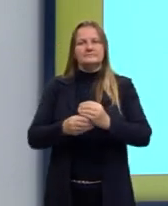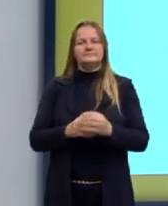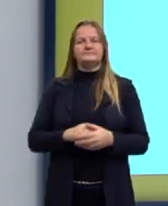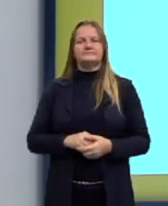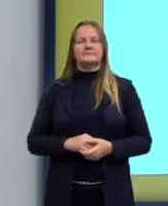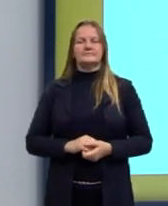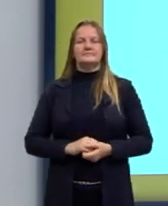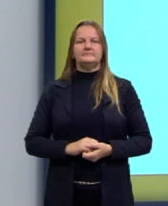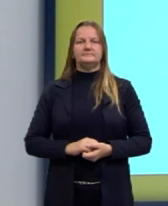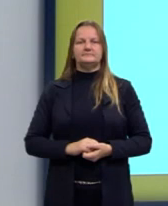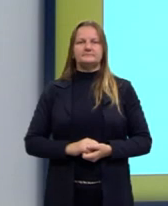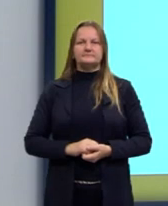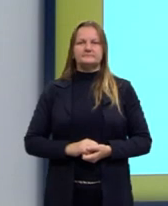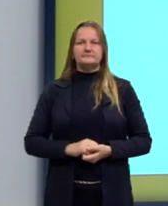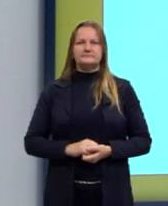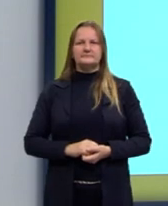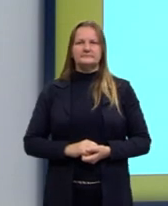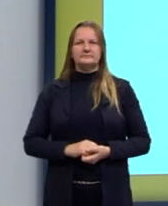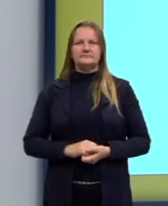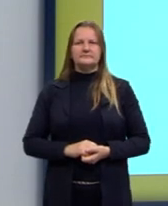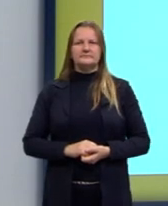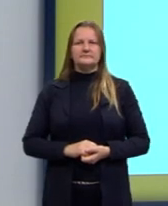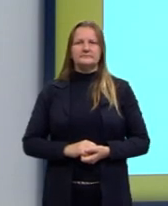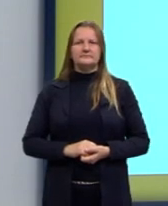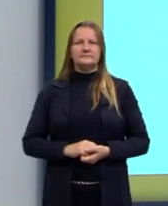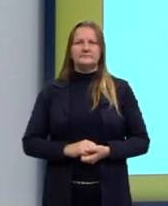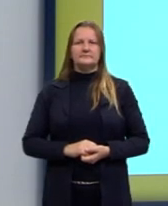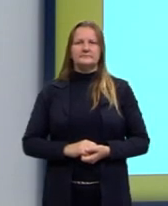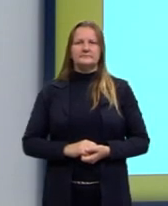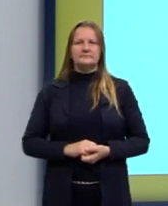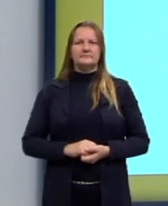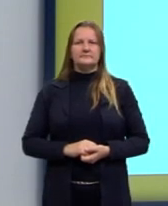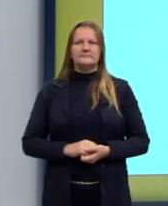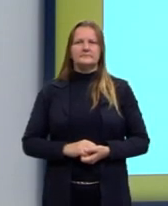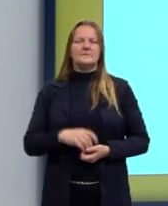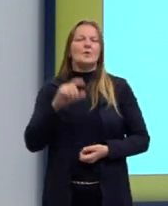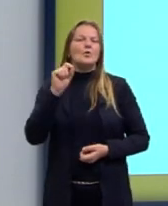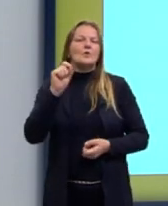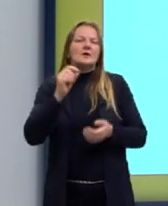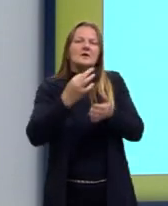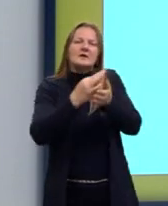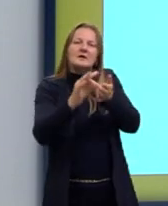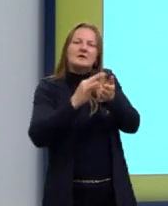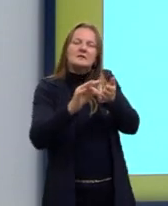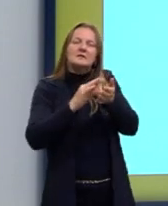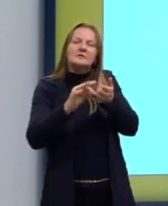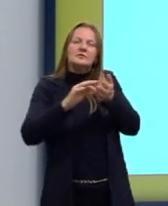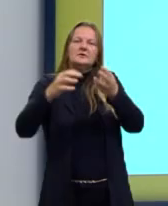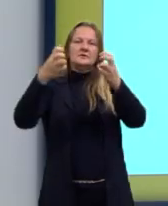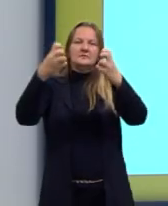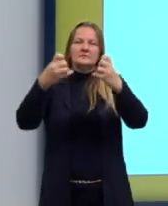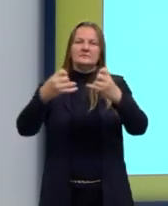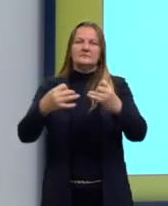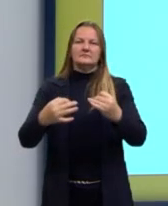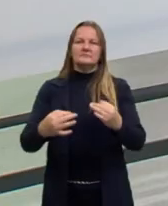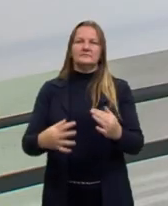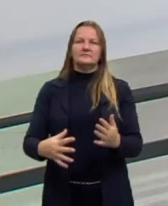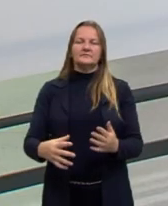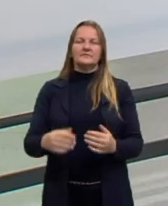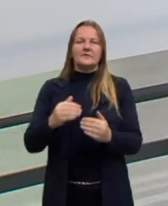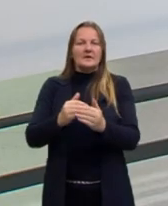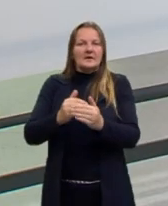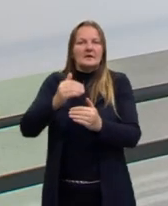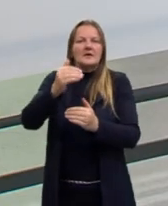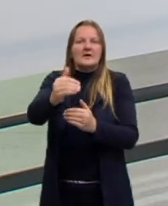de conhecimentos. Então, o que essa teoria considera, né? Considera, além